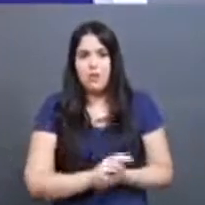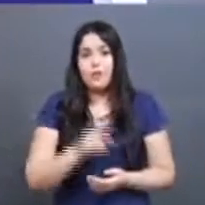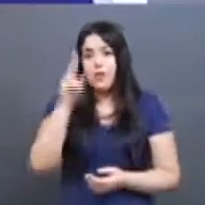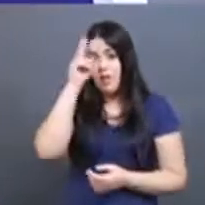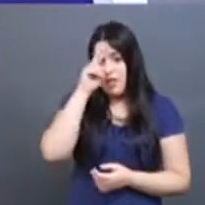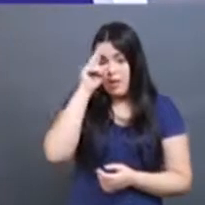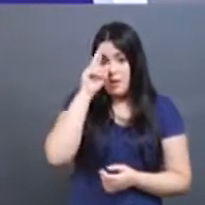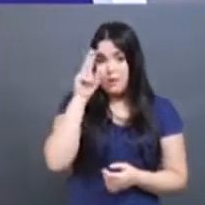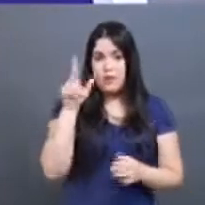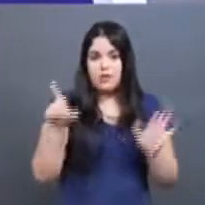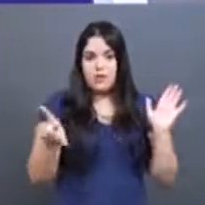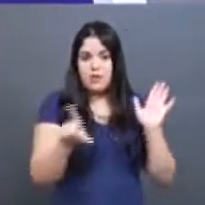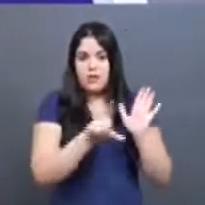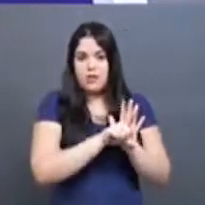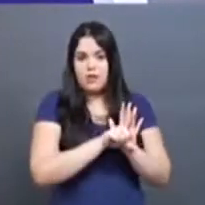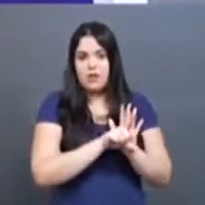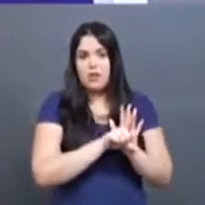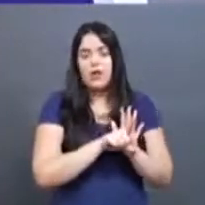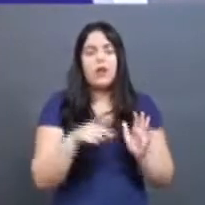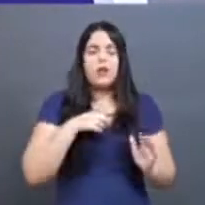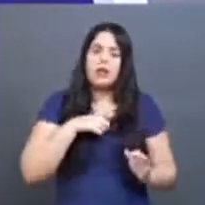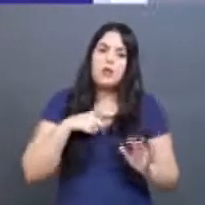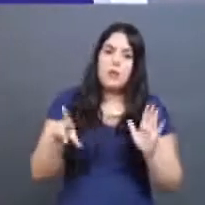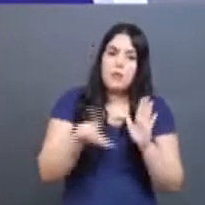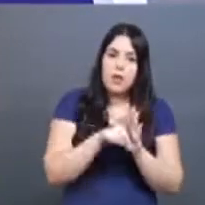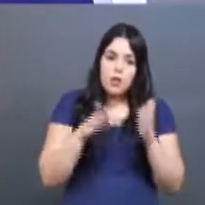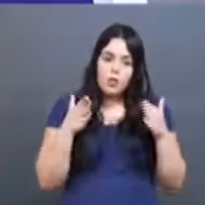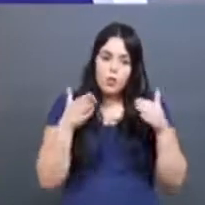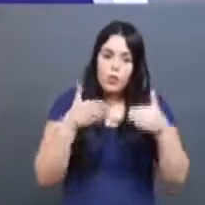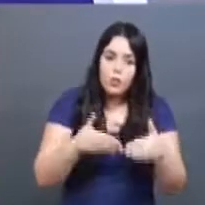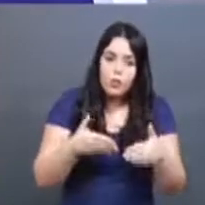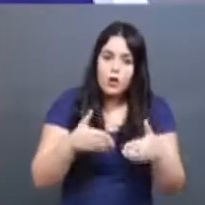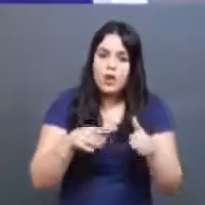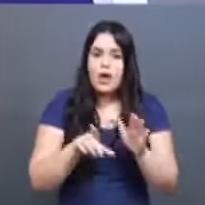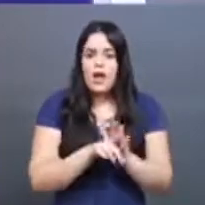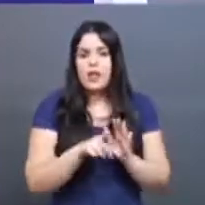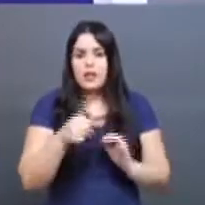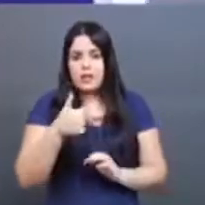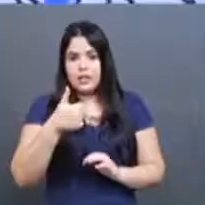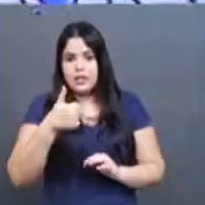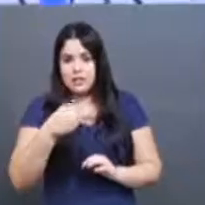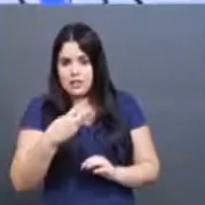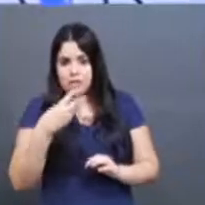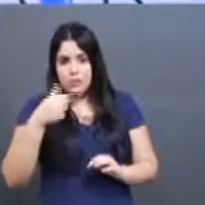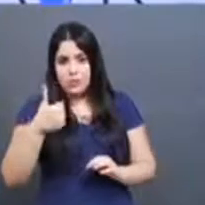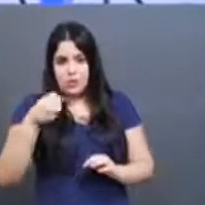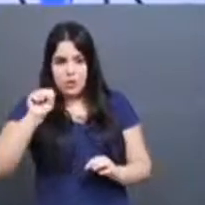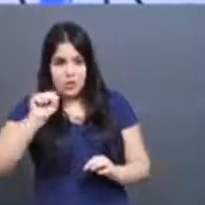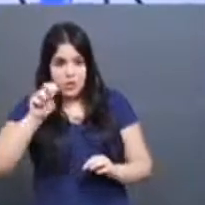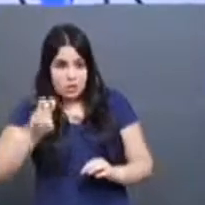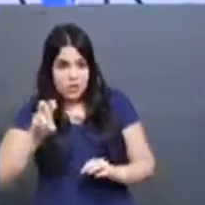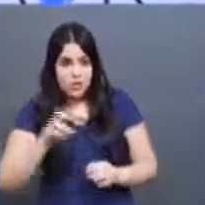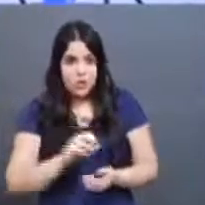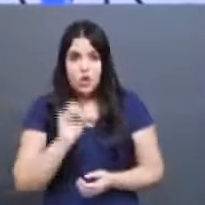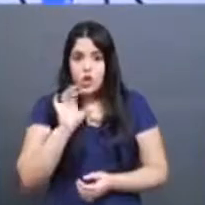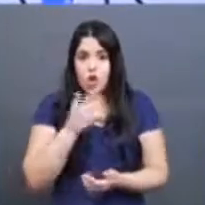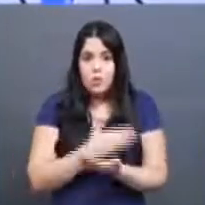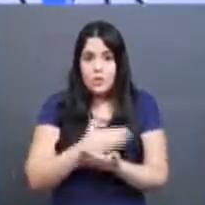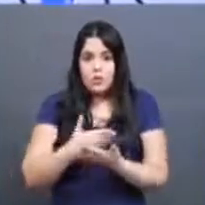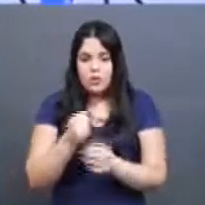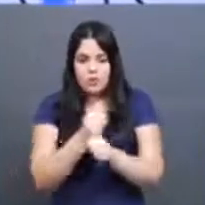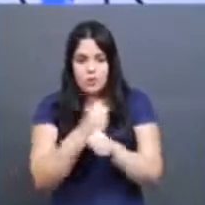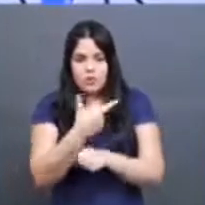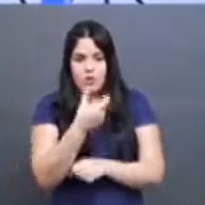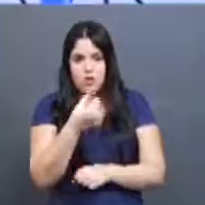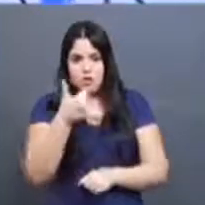legislação, nós temos uma legislação específica, que é a Lei 13.185. Ela só entrou em vigor em 2015.